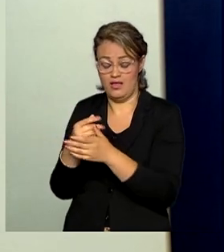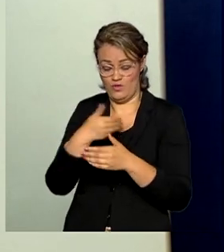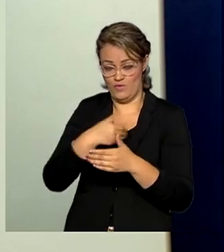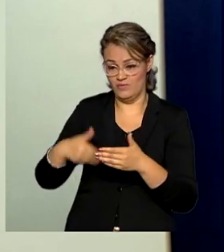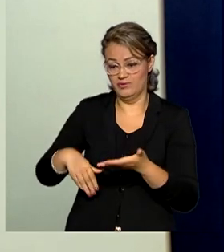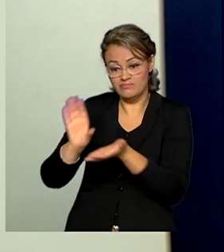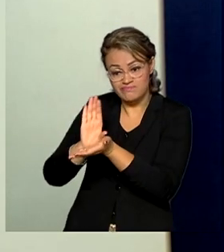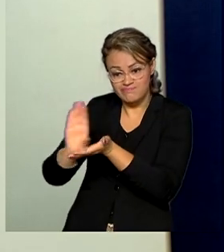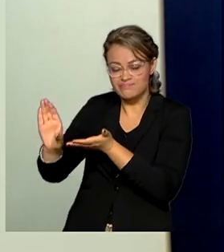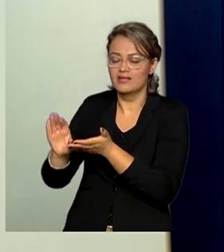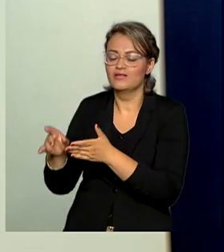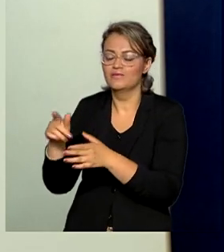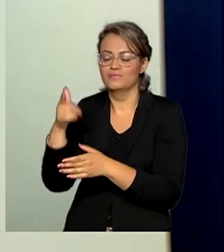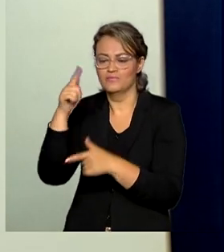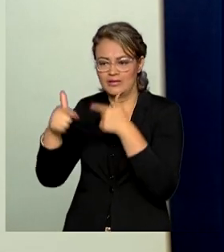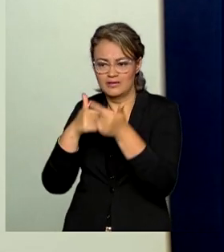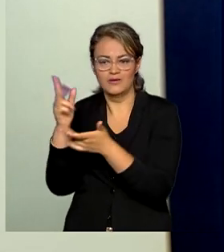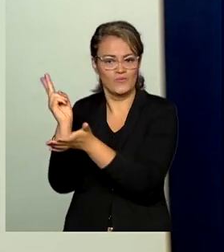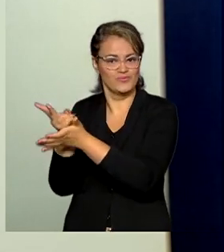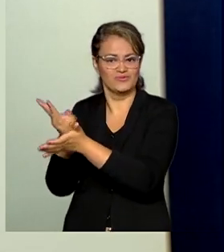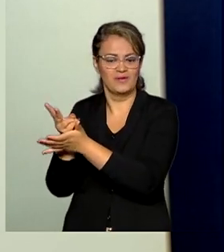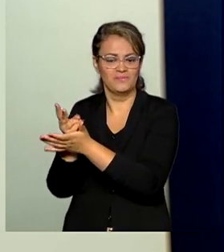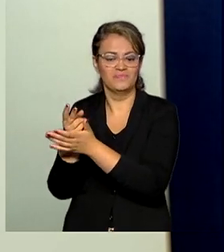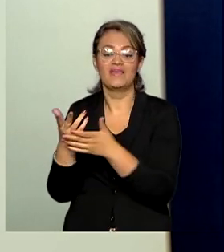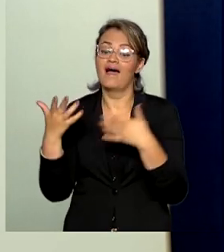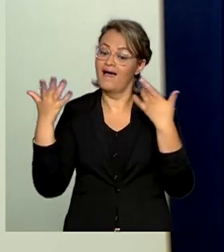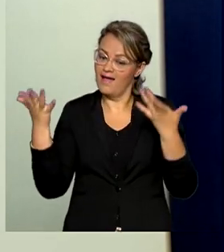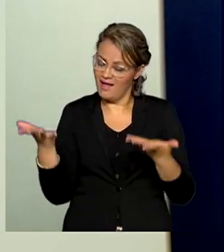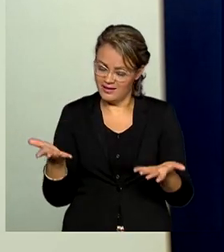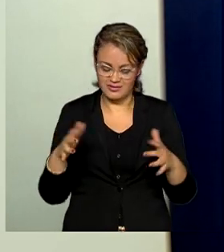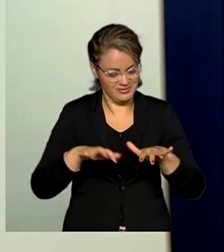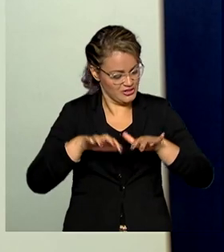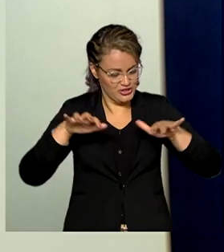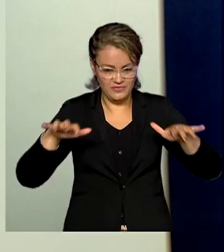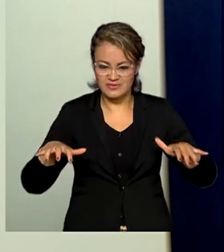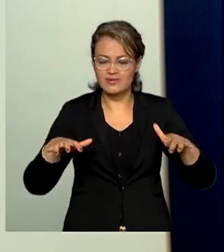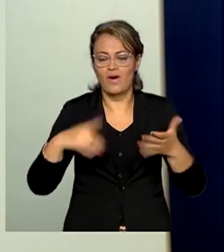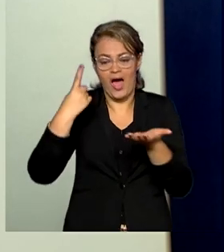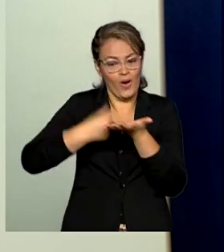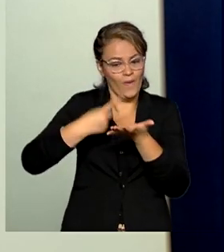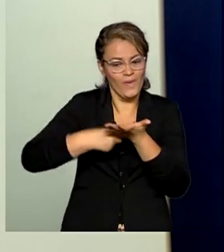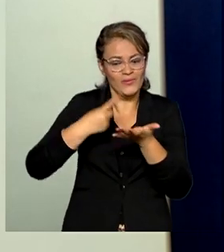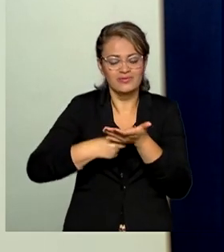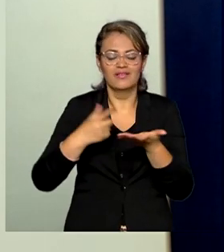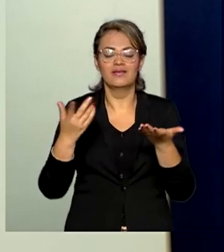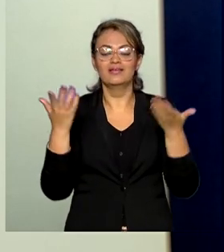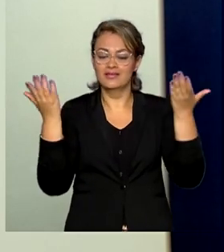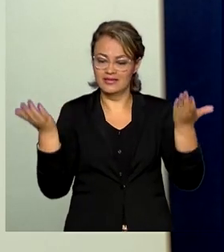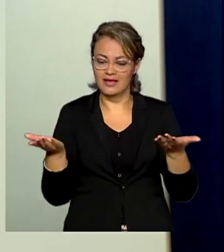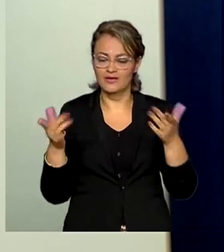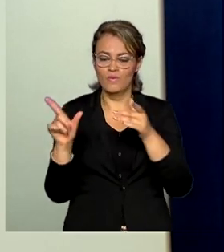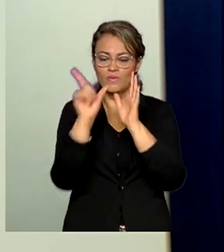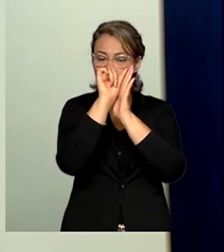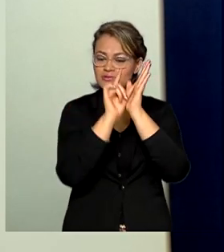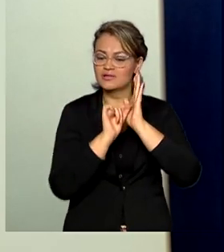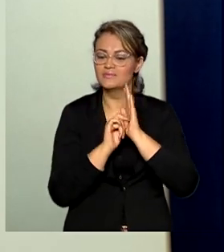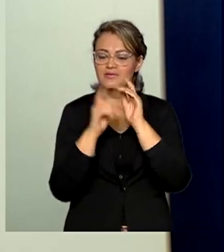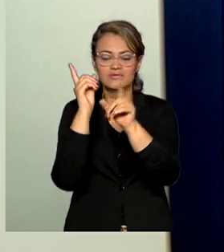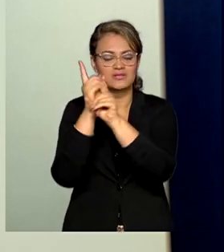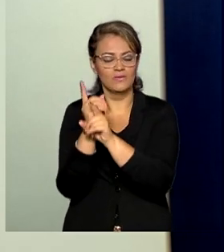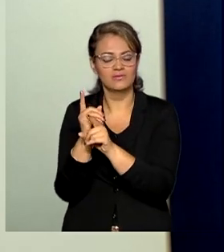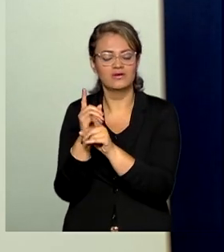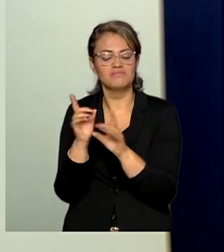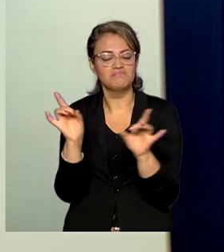para manter o nível de emprego. Dessa forma, foi possível chegar a esse acordo e, assim, o orçamento já se encontra